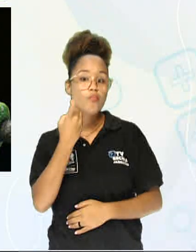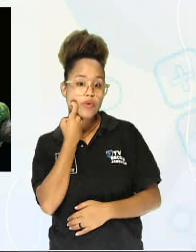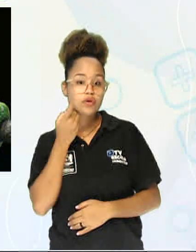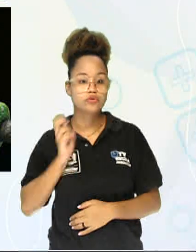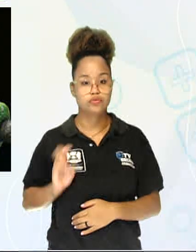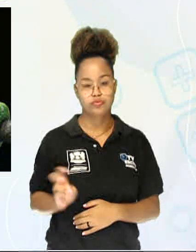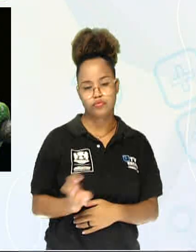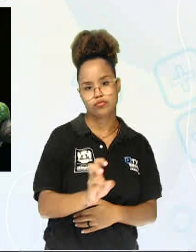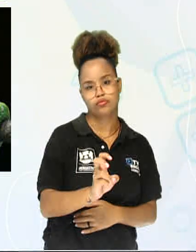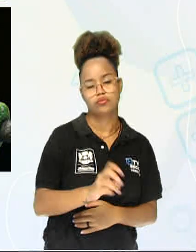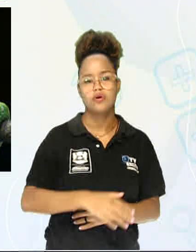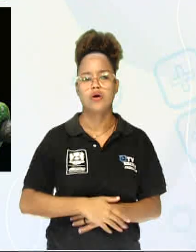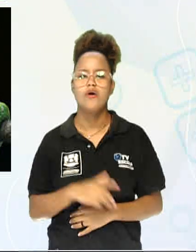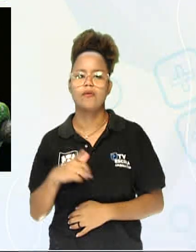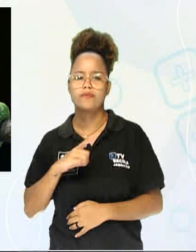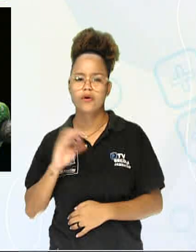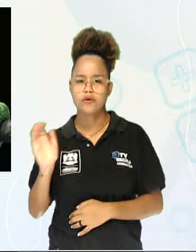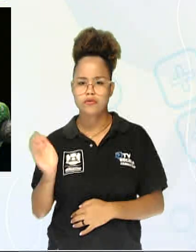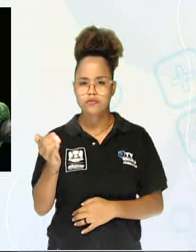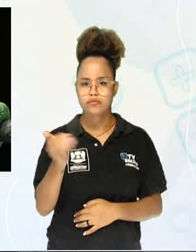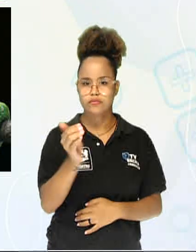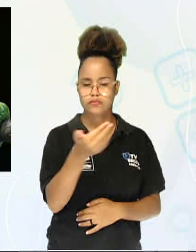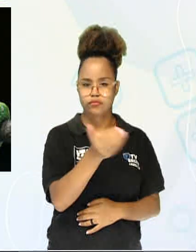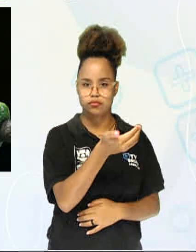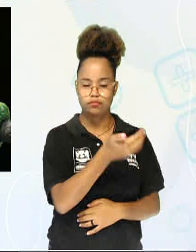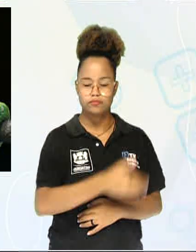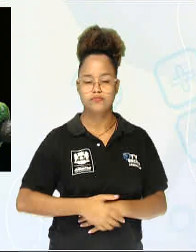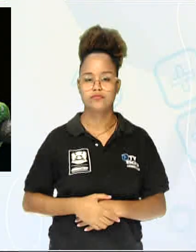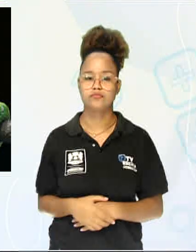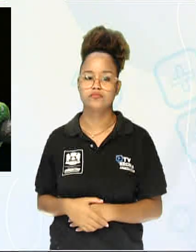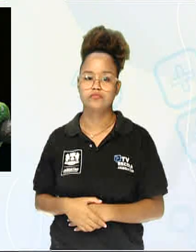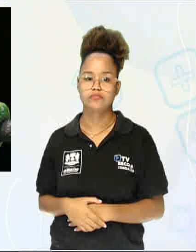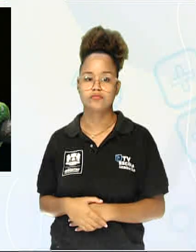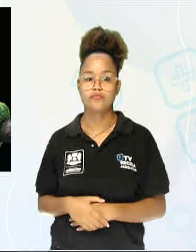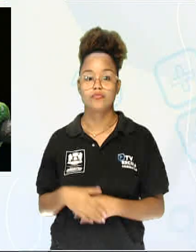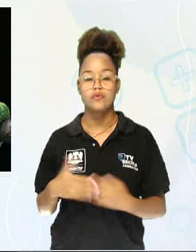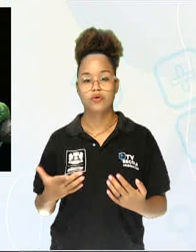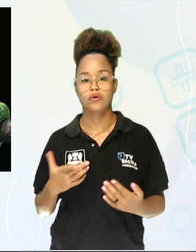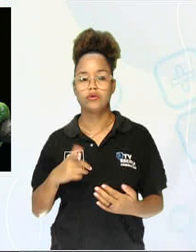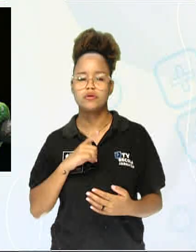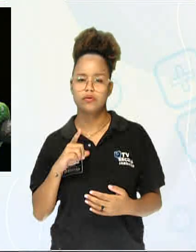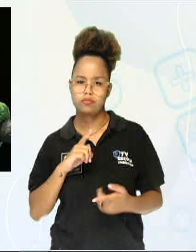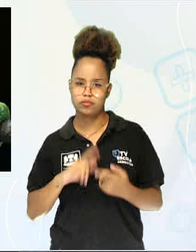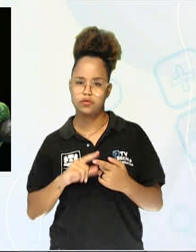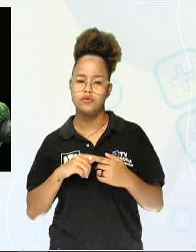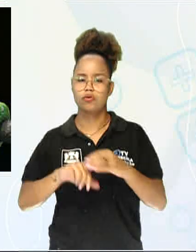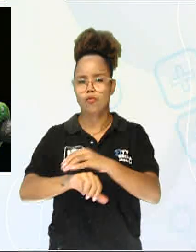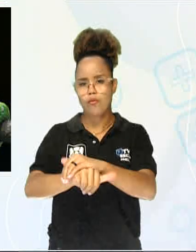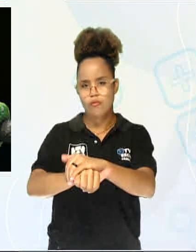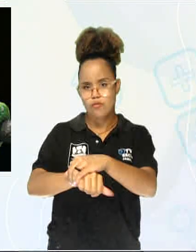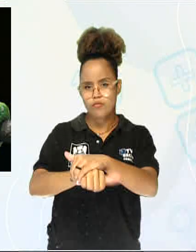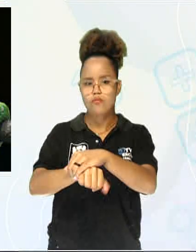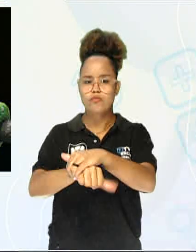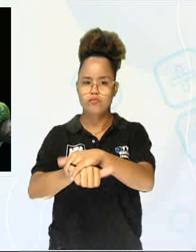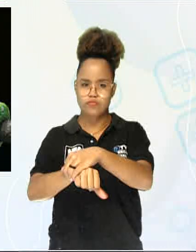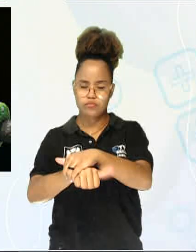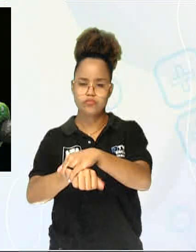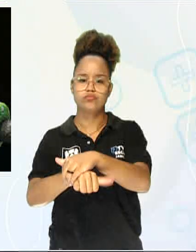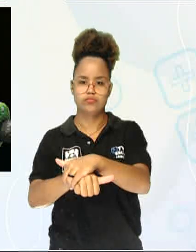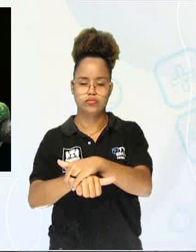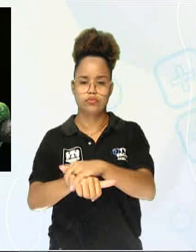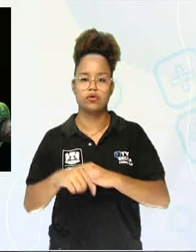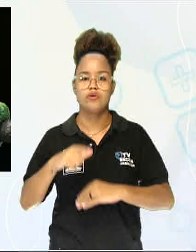por escamas, o corpo coberto por escamas. Em especial, também o jabuti e as tartarugas